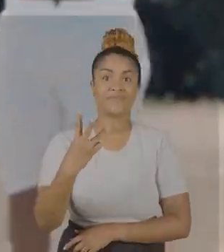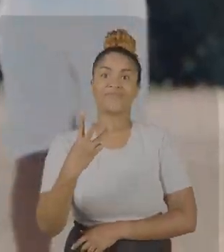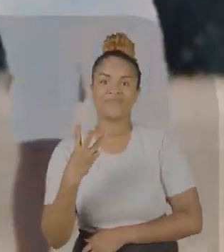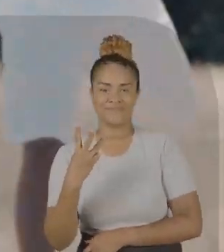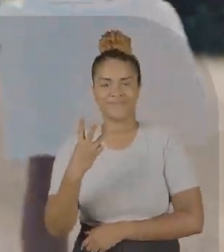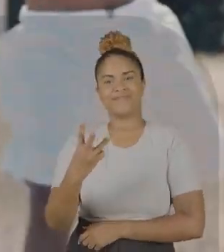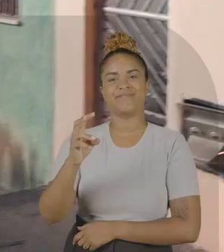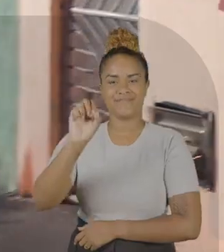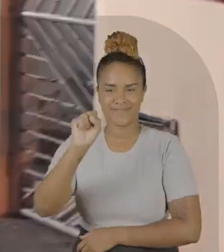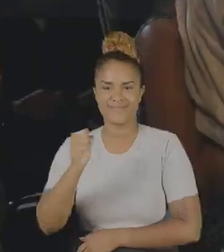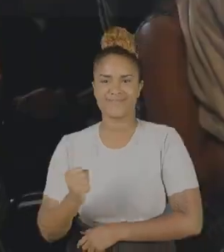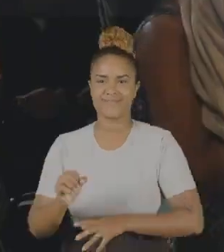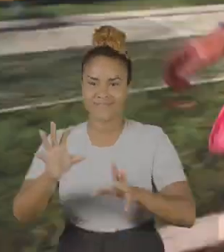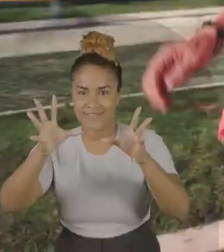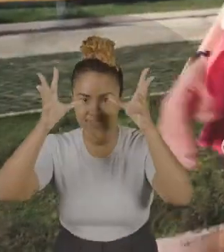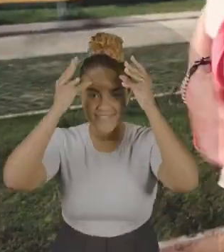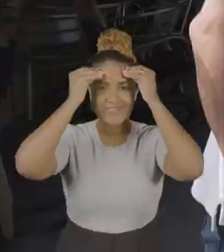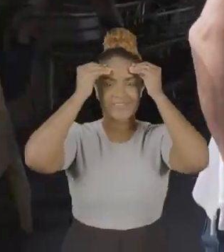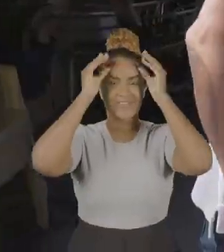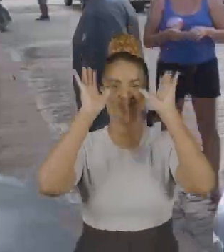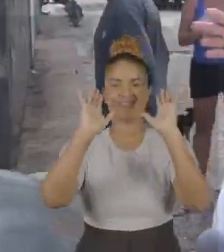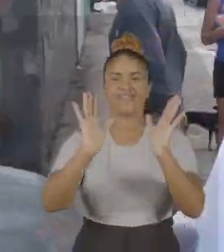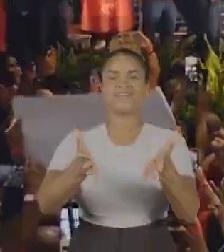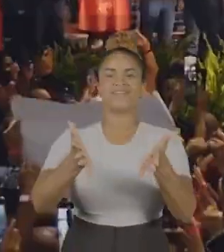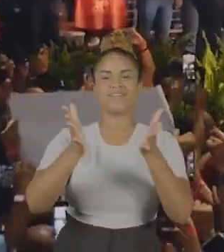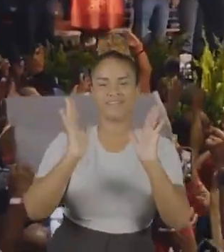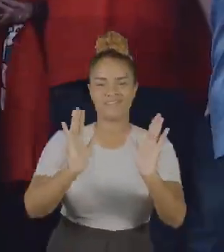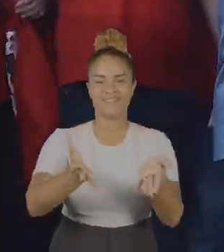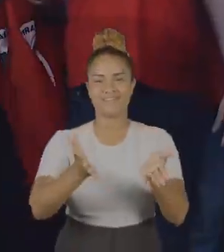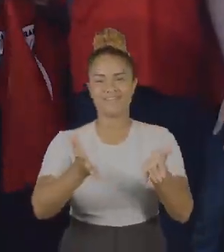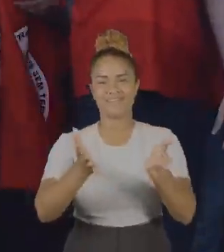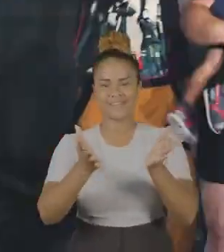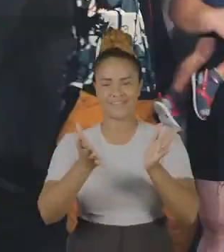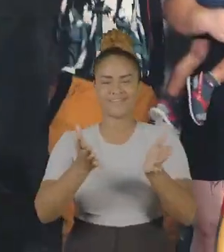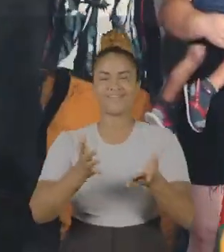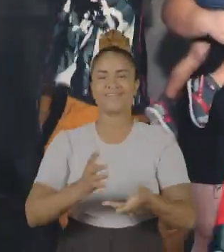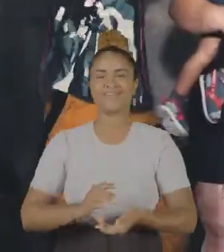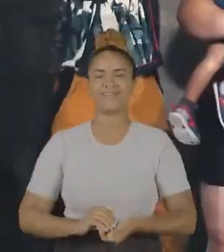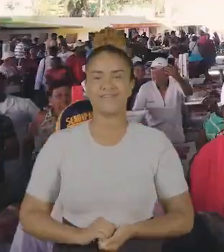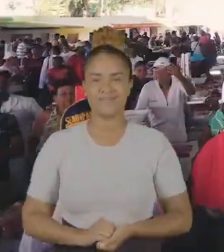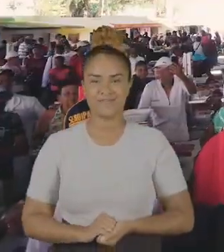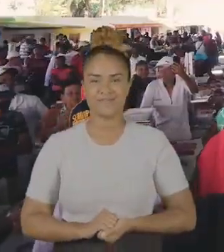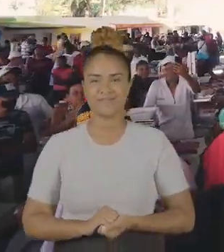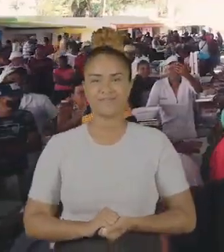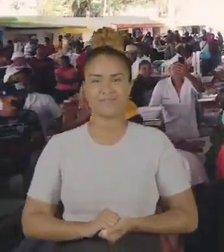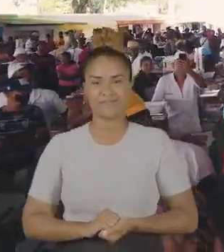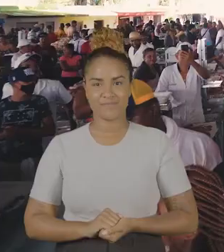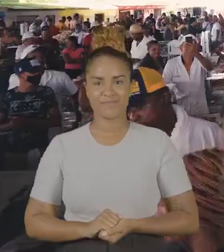e faz o três Porque Sergipe nunca esquece o que esse time fez